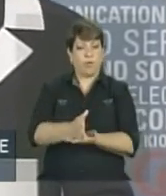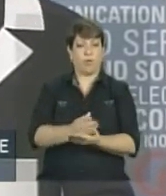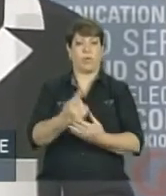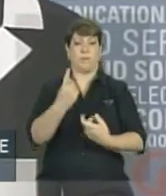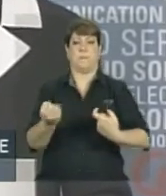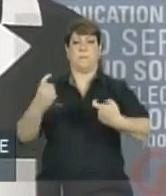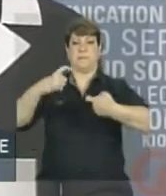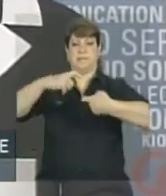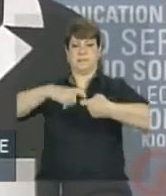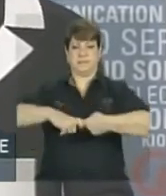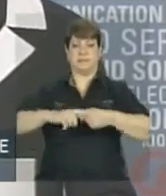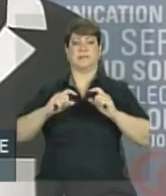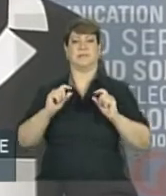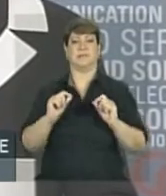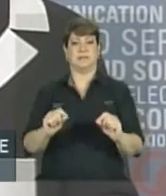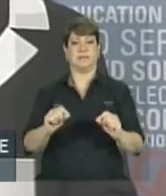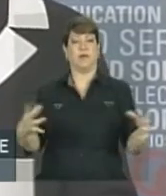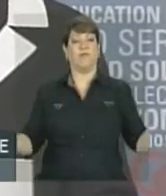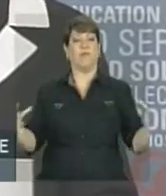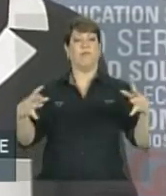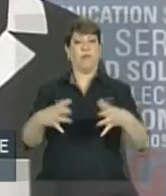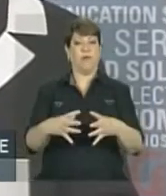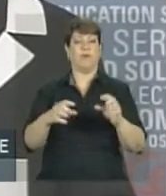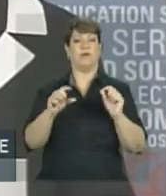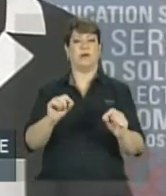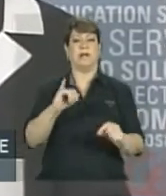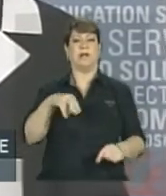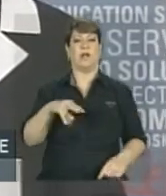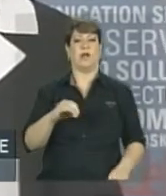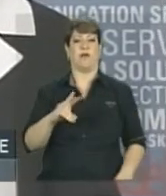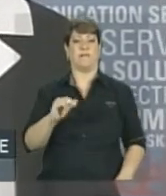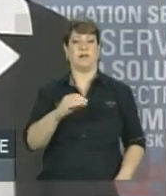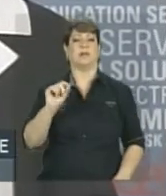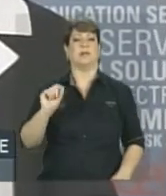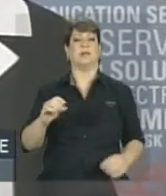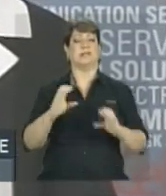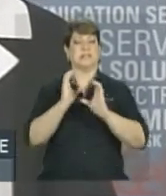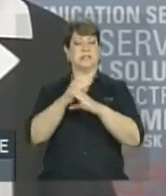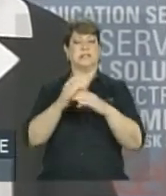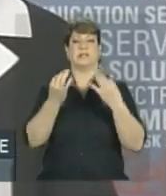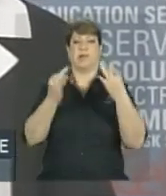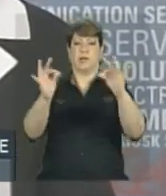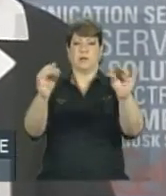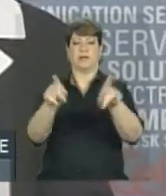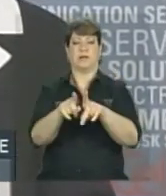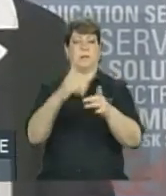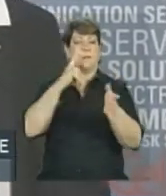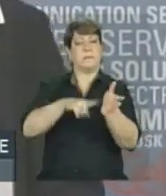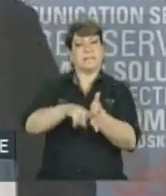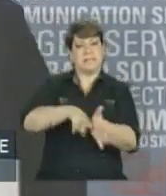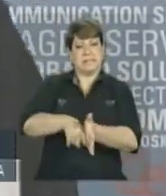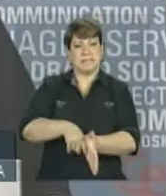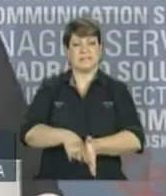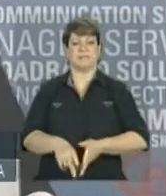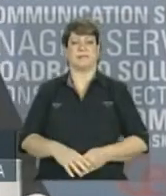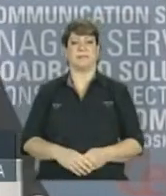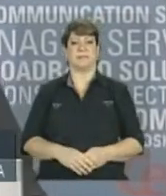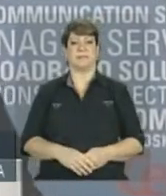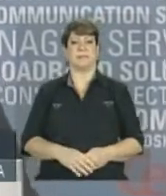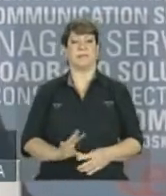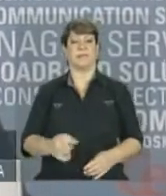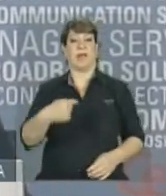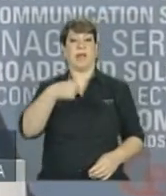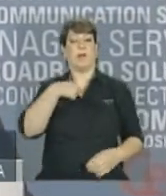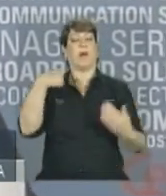parceria que envolva a inovação, a ciência, tecnologia e a pesquisa. Eu